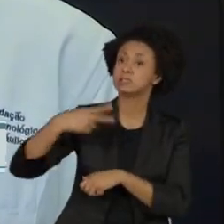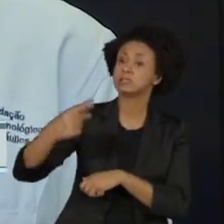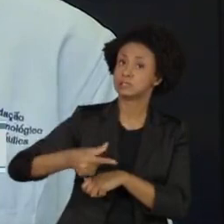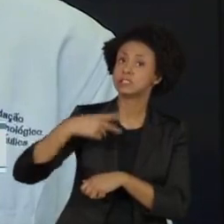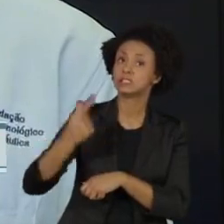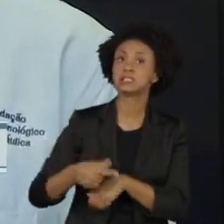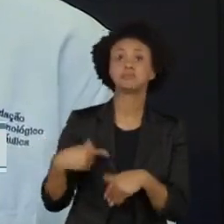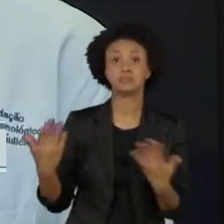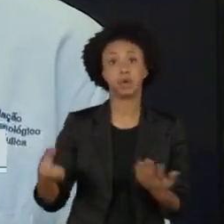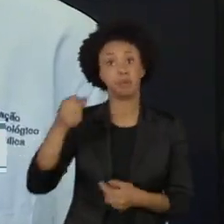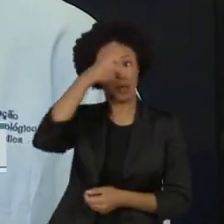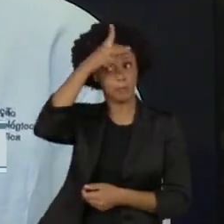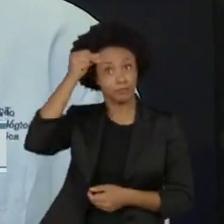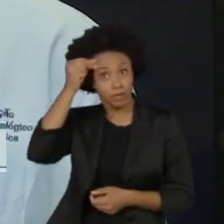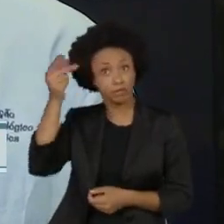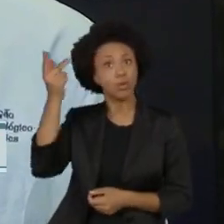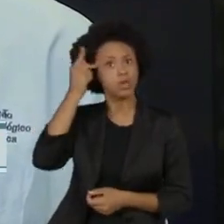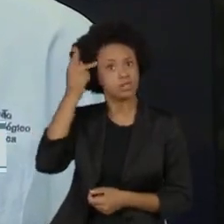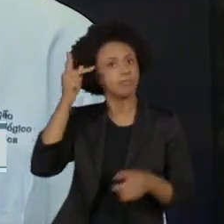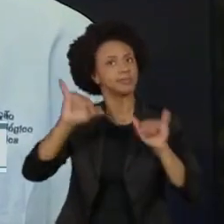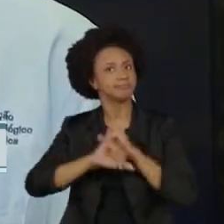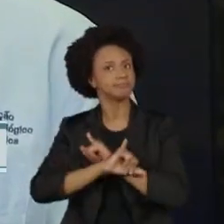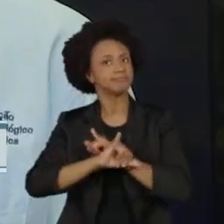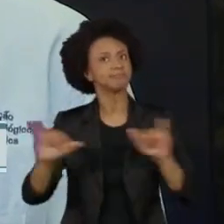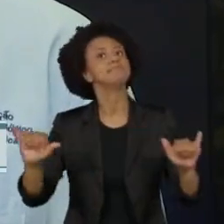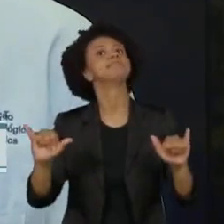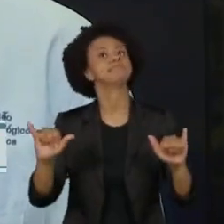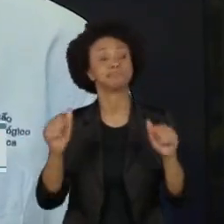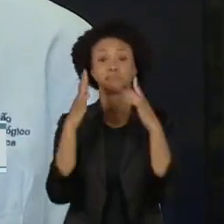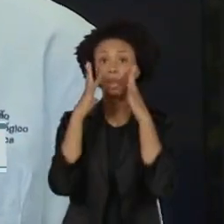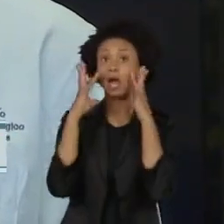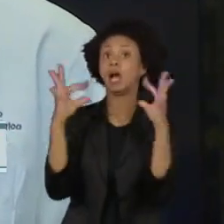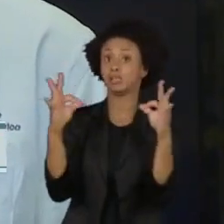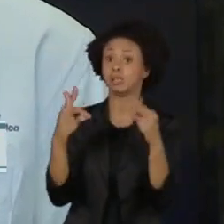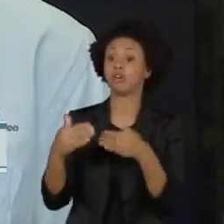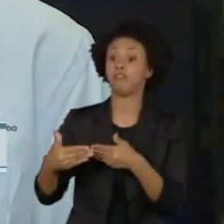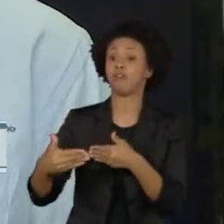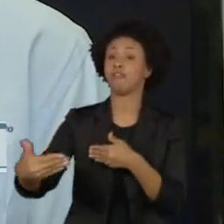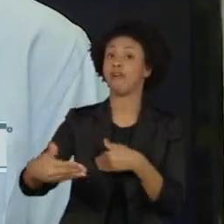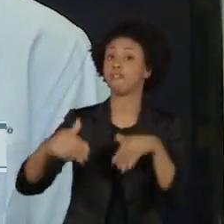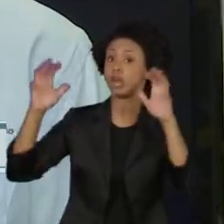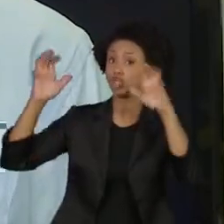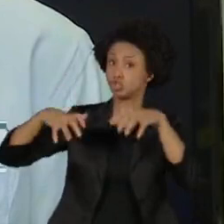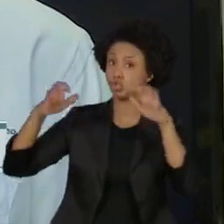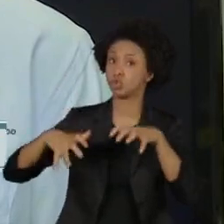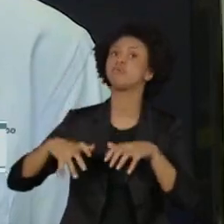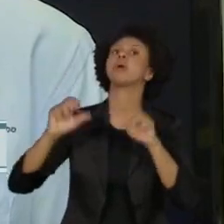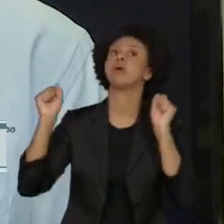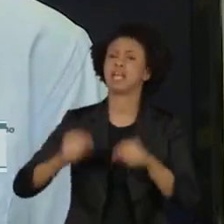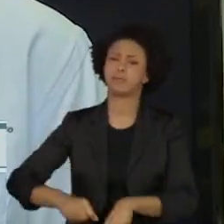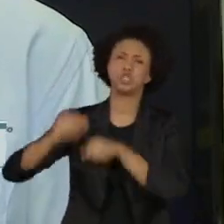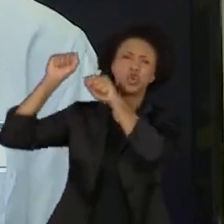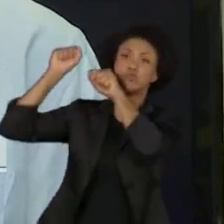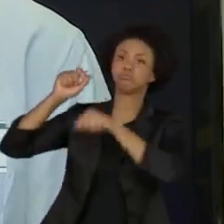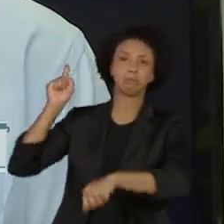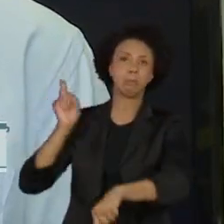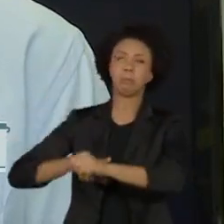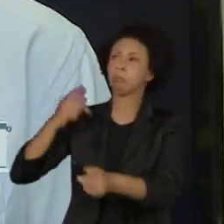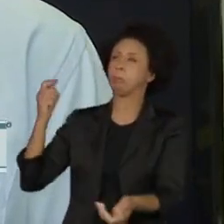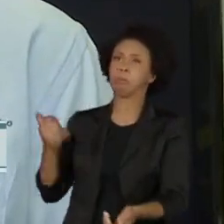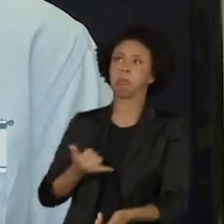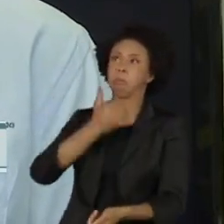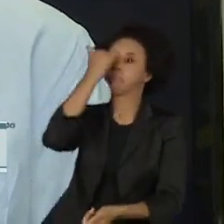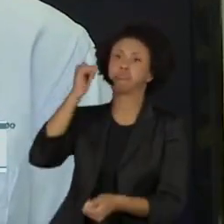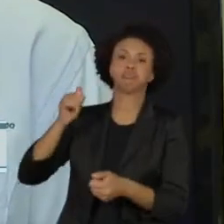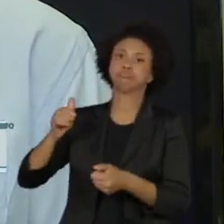da Prefeitura de São Paulo alerta que nós teremos chuvas que vão trazer enxurradas repentinas. E